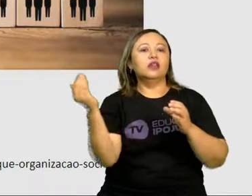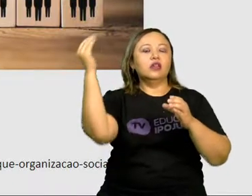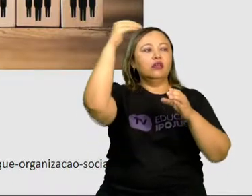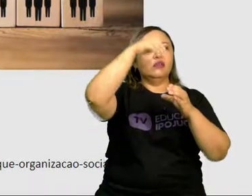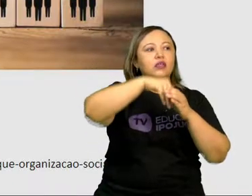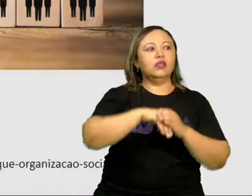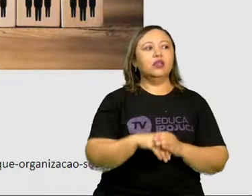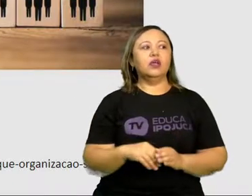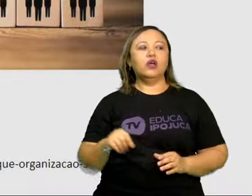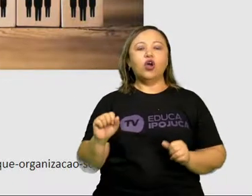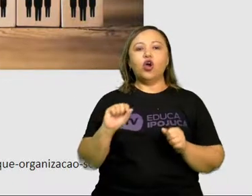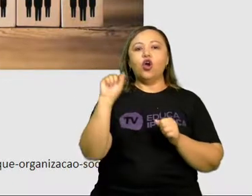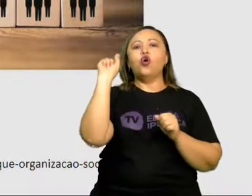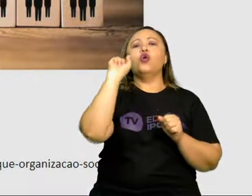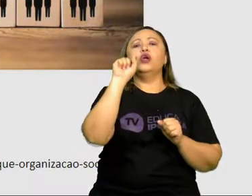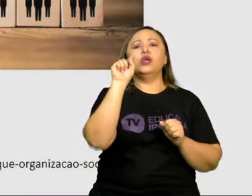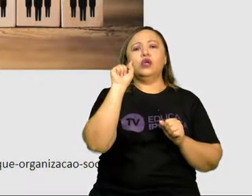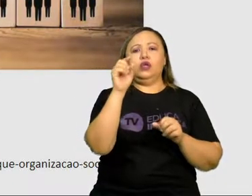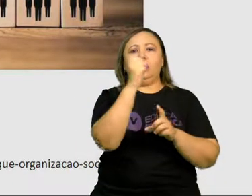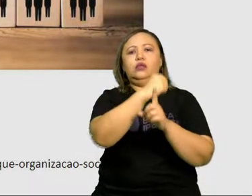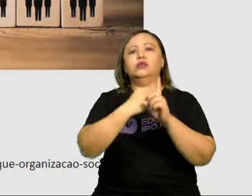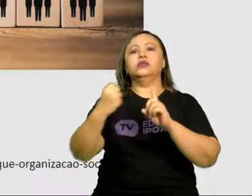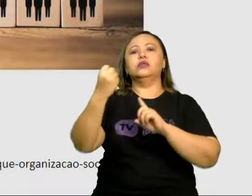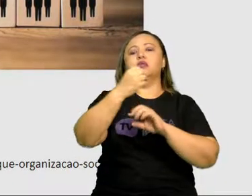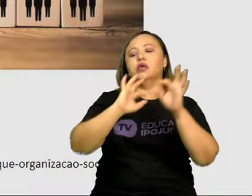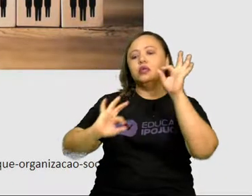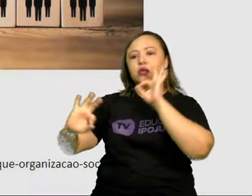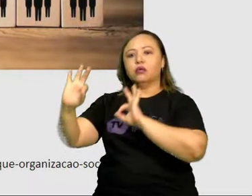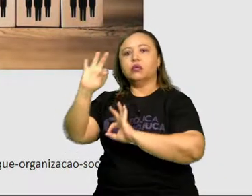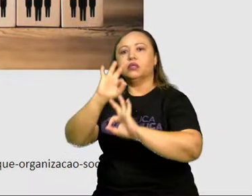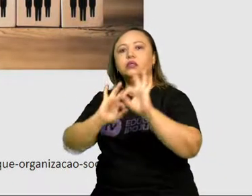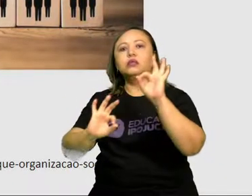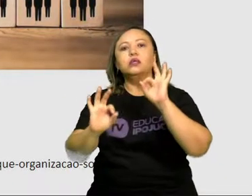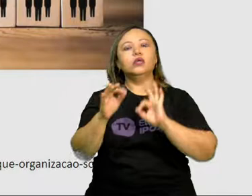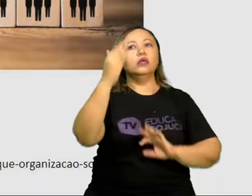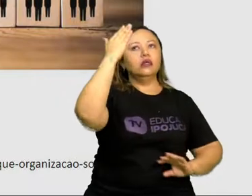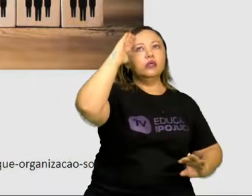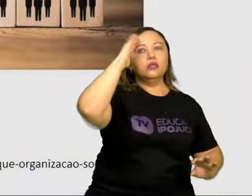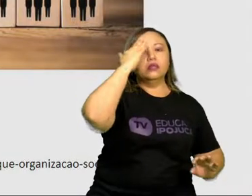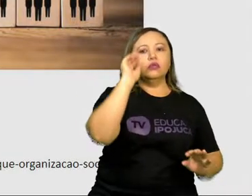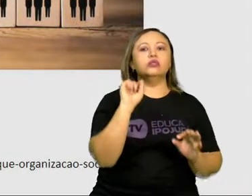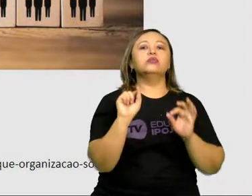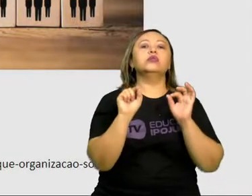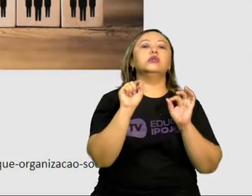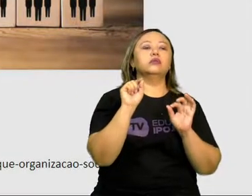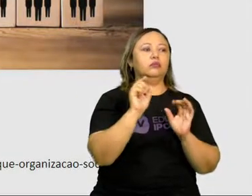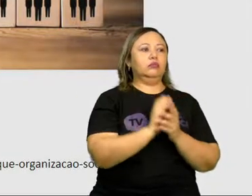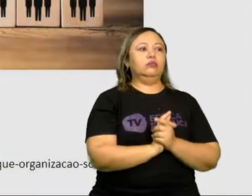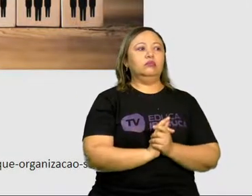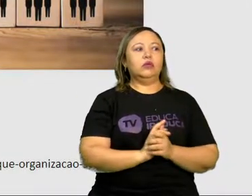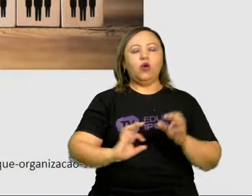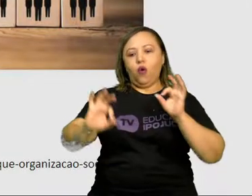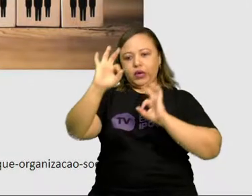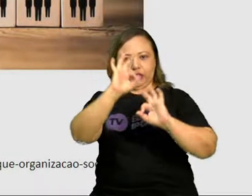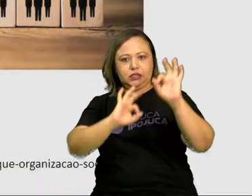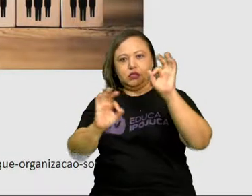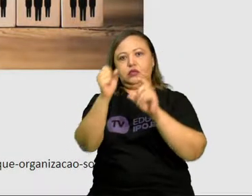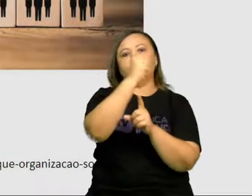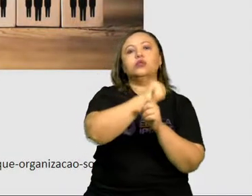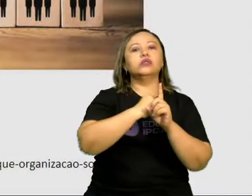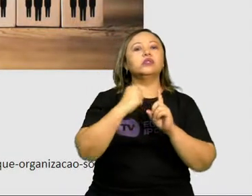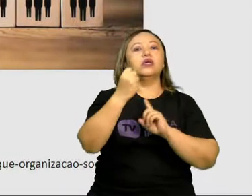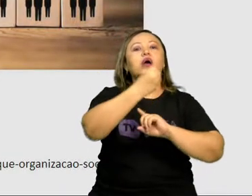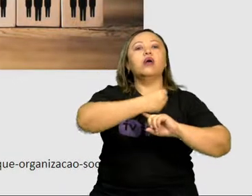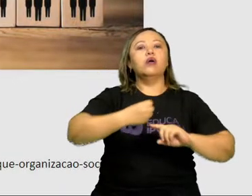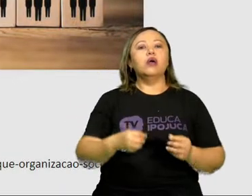O que é forma de organização social, professora? O a gente entende sobre isso? Ó, organização social ela